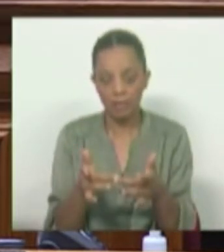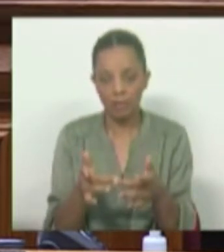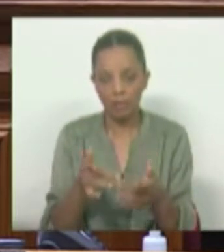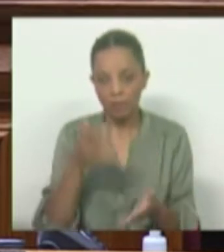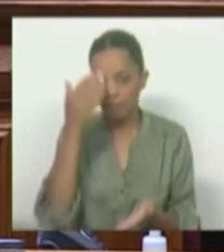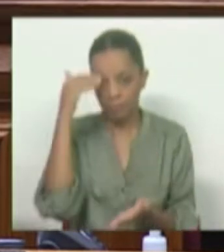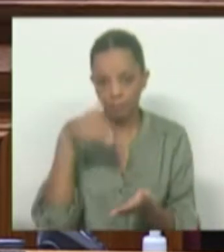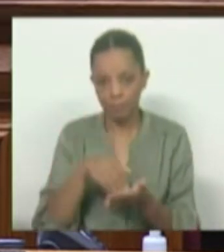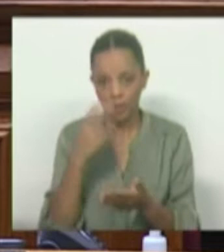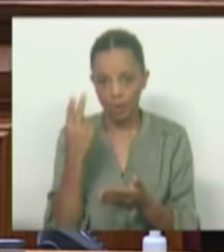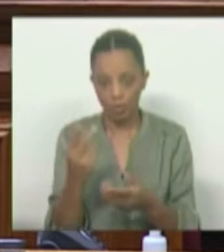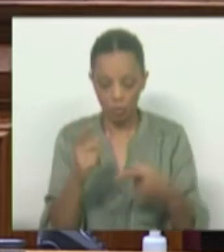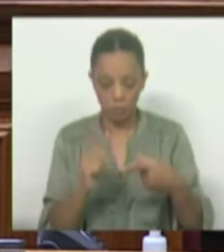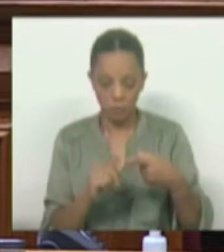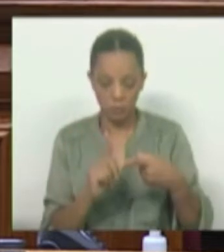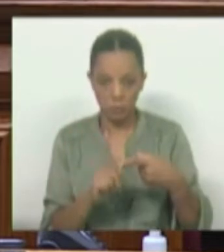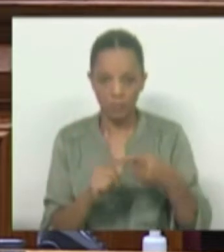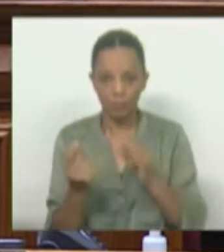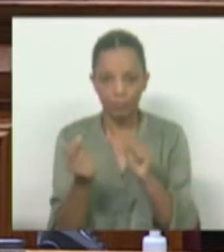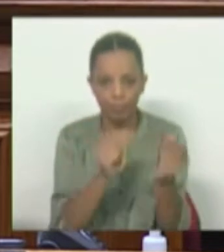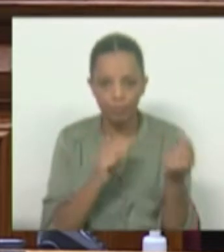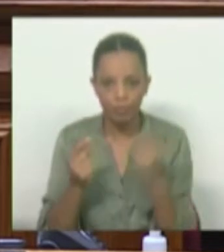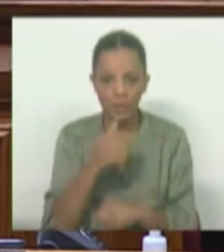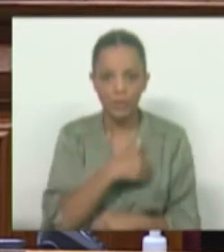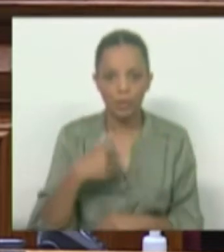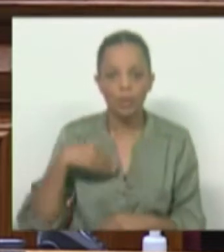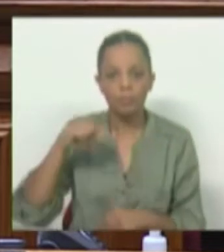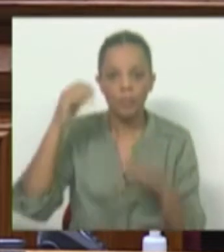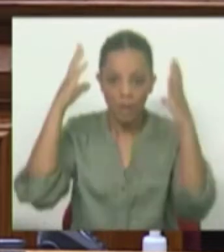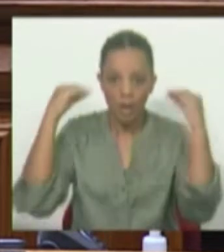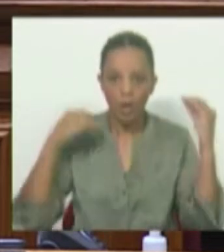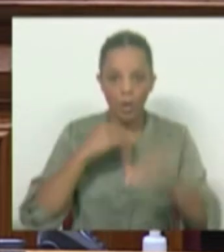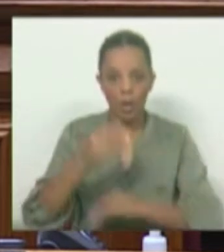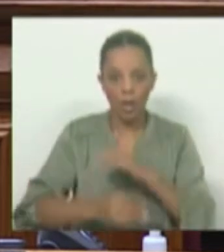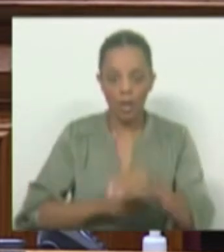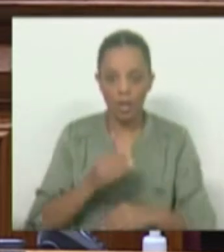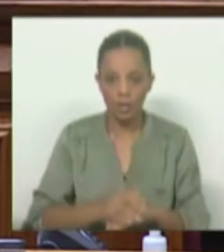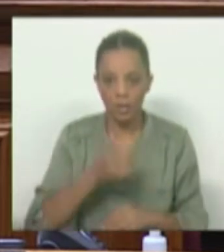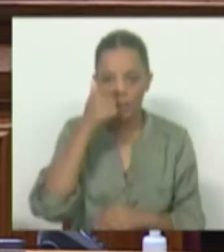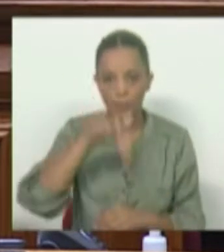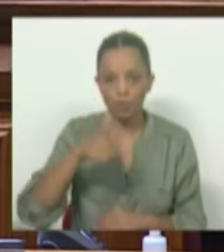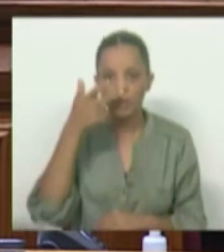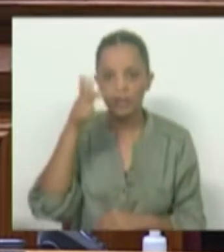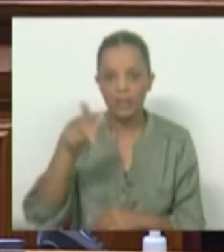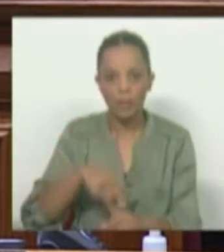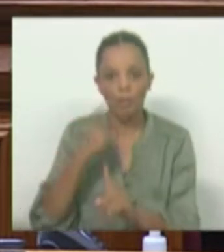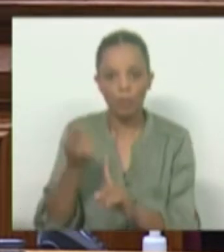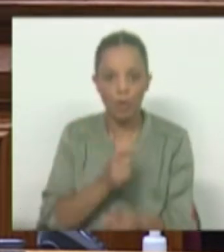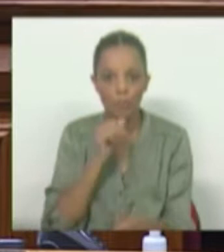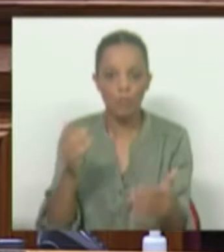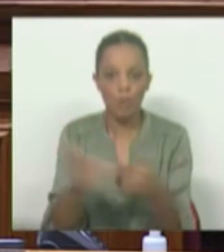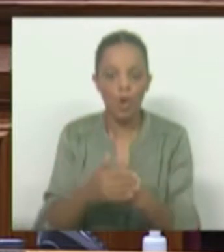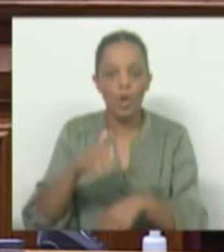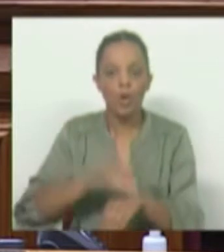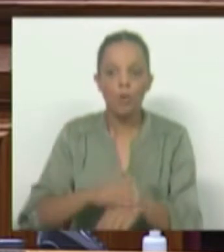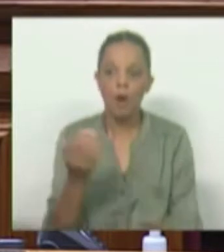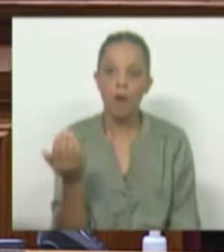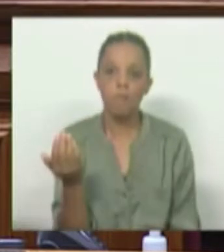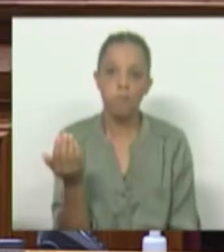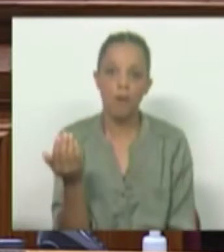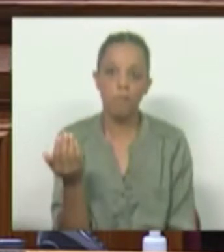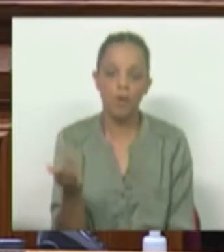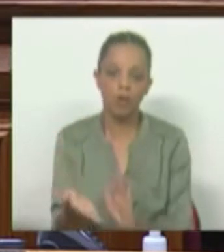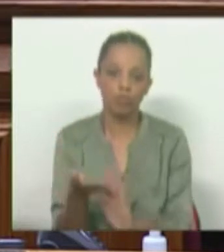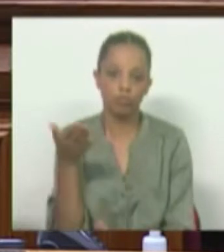conclusões. Uma primeira, que o debate sobre a saúde na Holanda é que há quase 100 pacientes por ano que morrem devido ao tempo de espera nas urgências